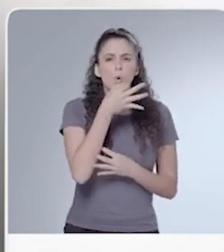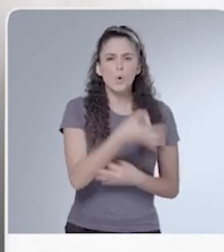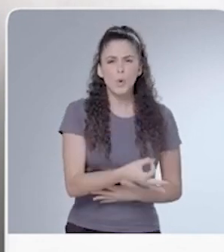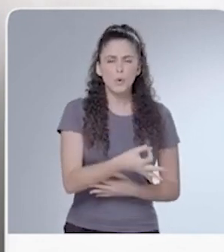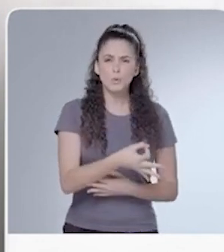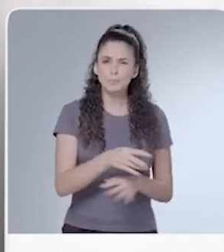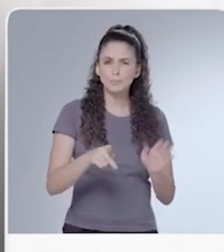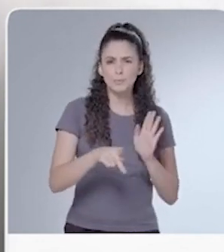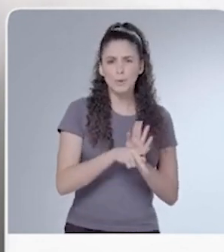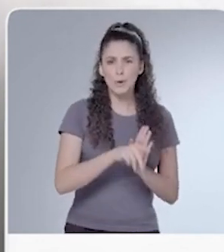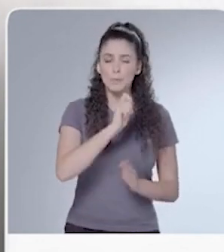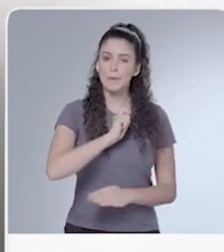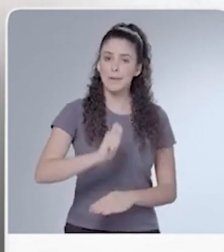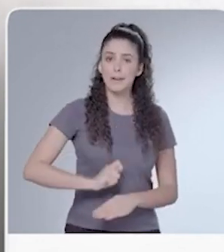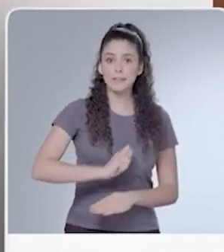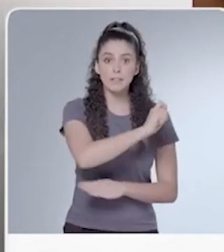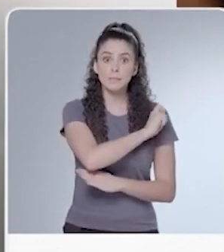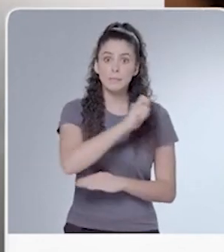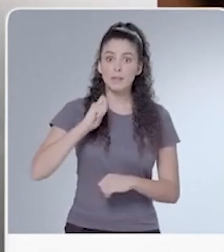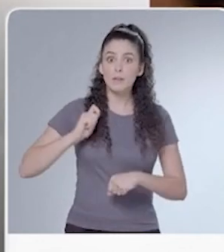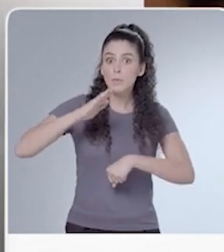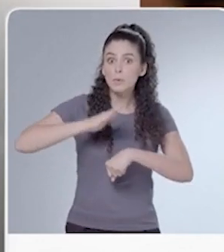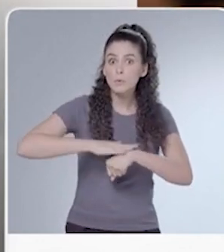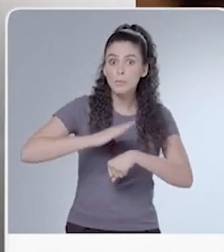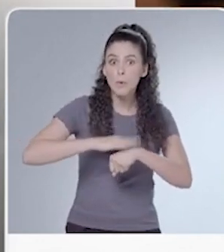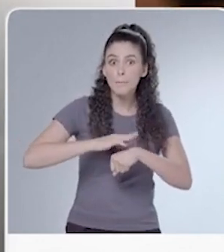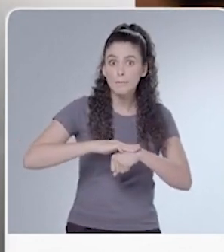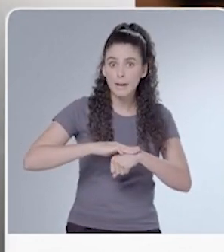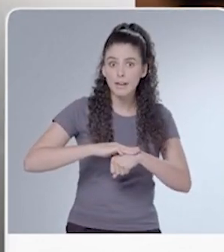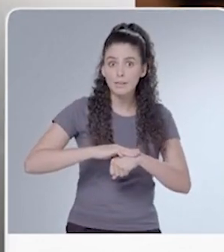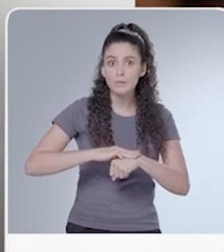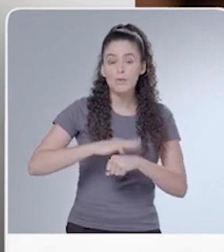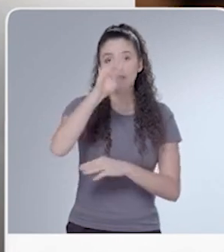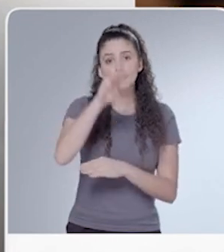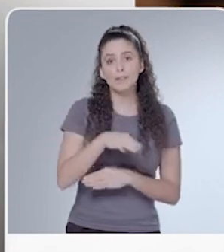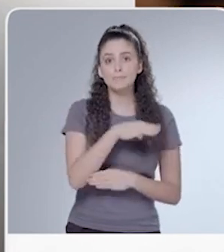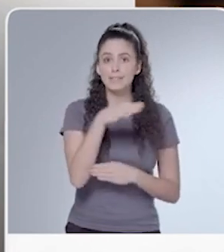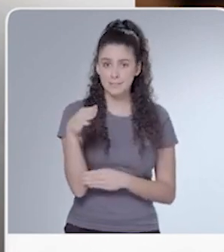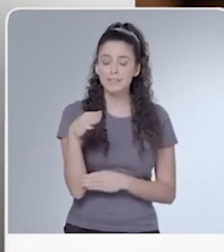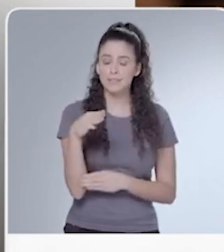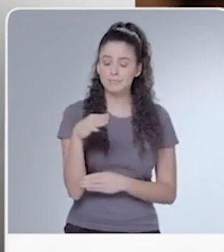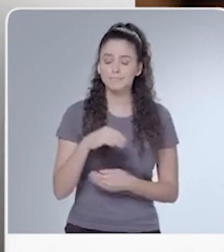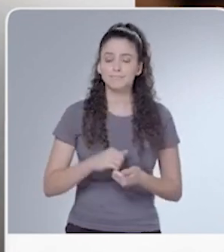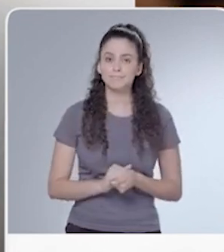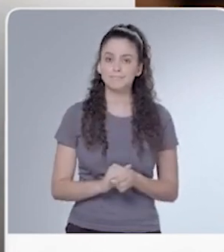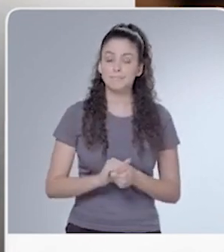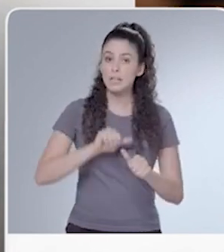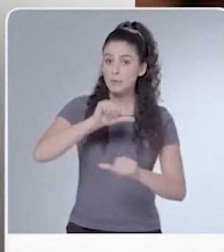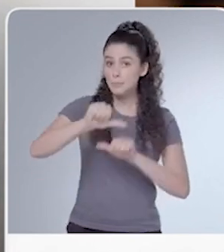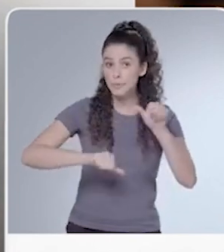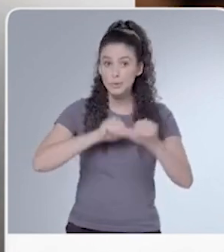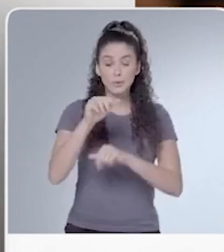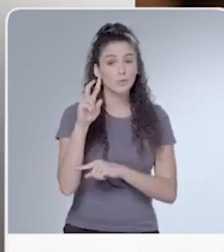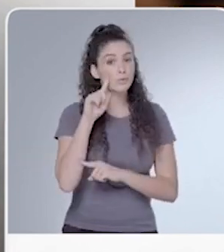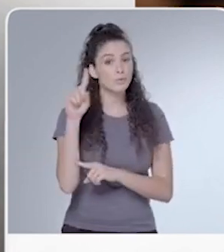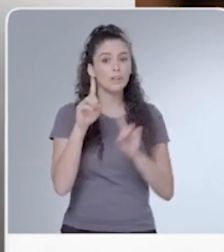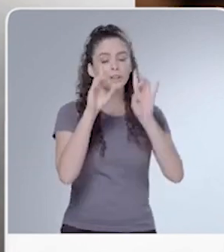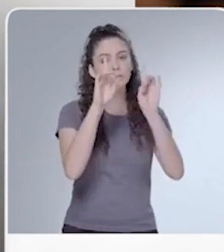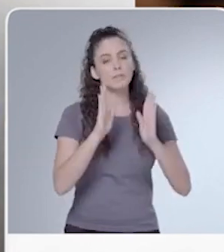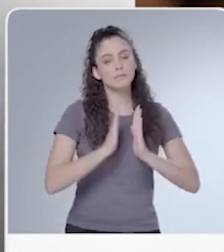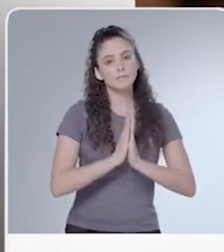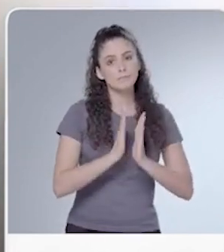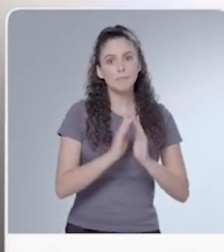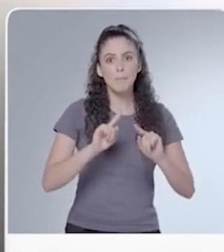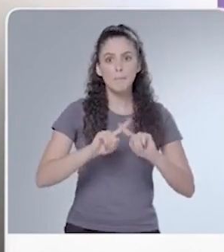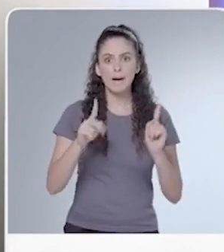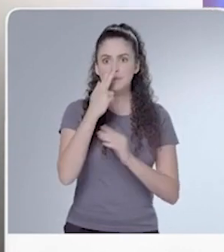e hostilizam a imprensa durante a missa. Em Aparecida, devotos de Bolsonaro transformam o dia sagrado em micareta